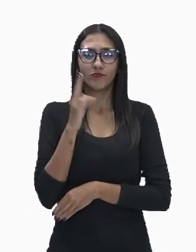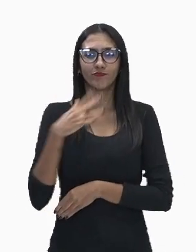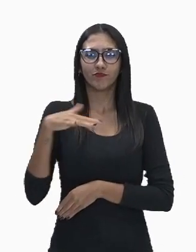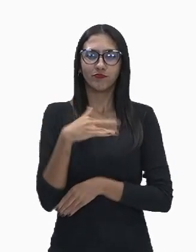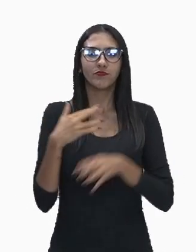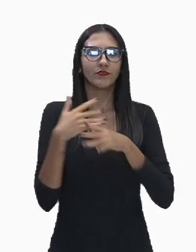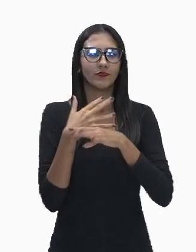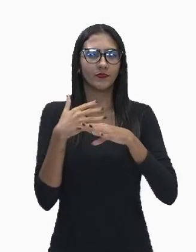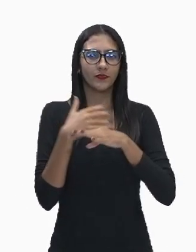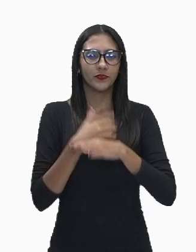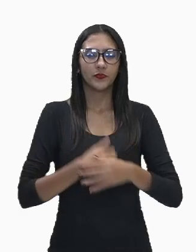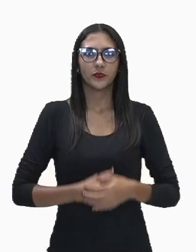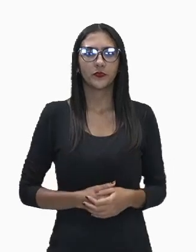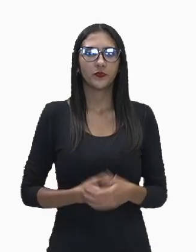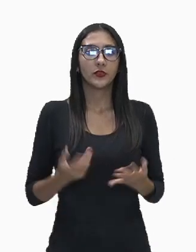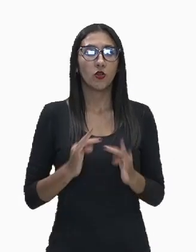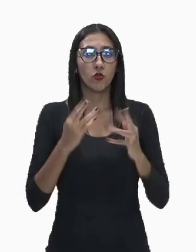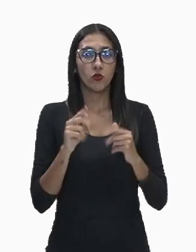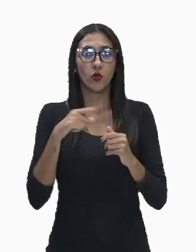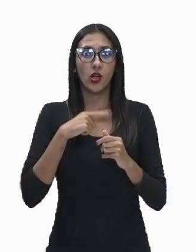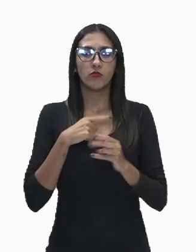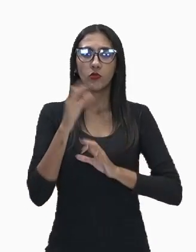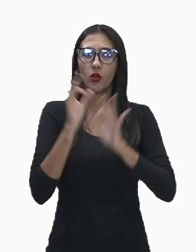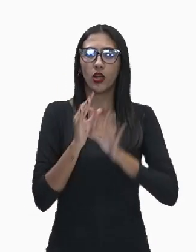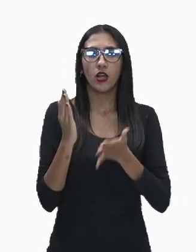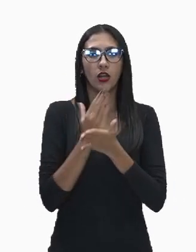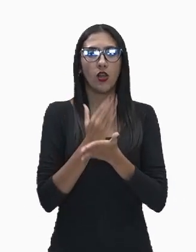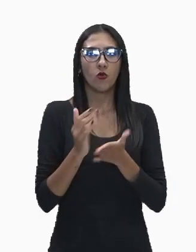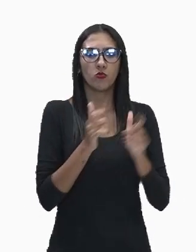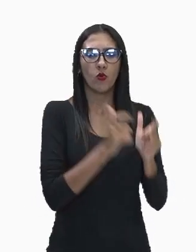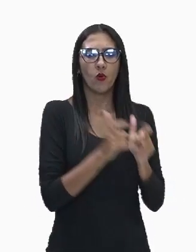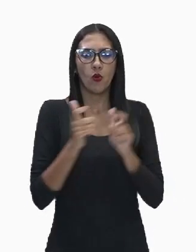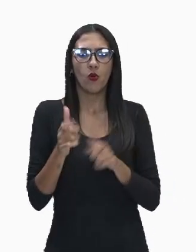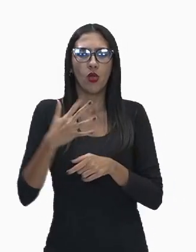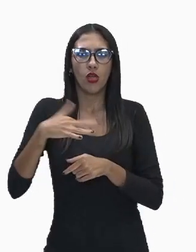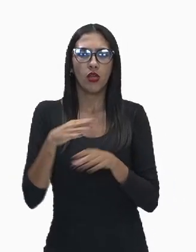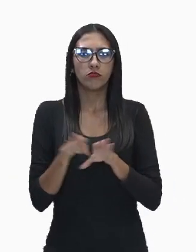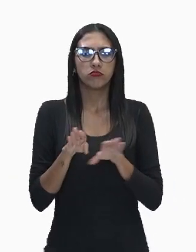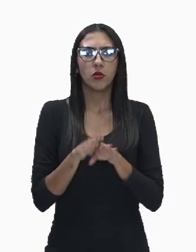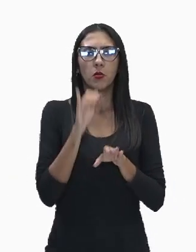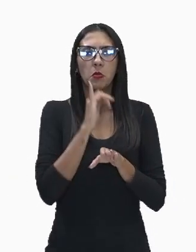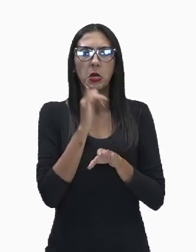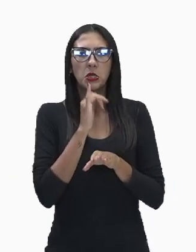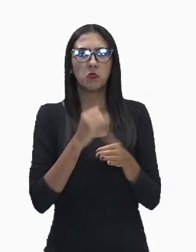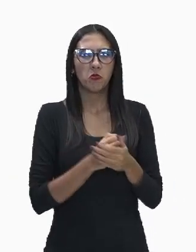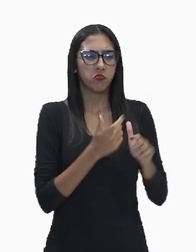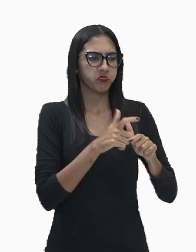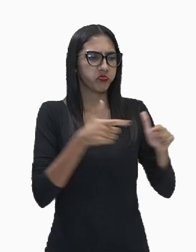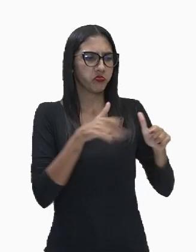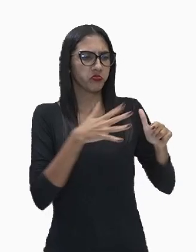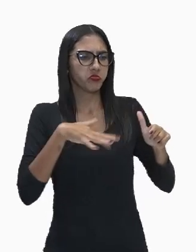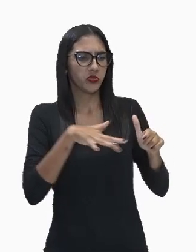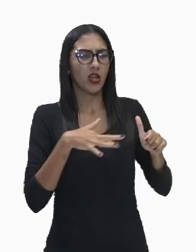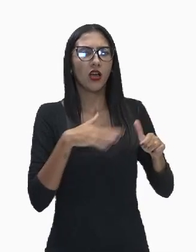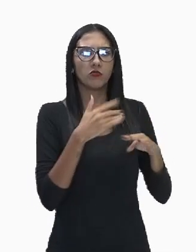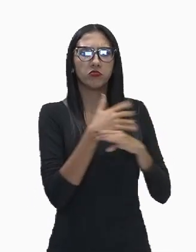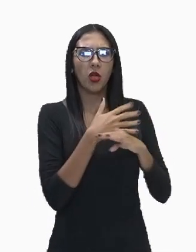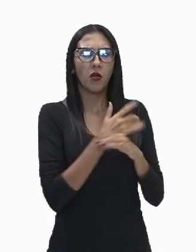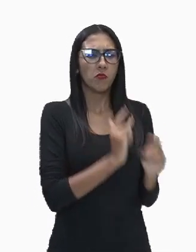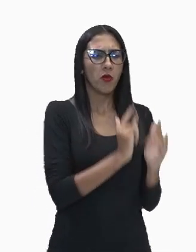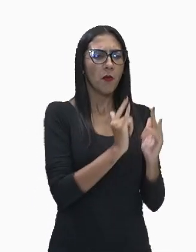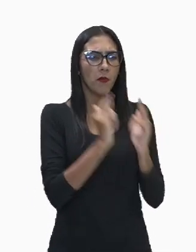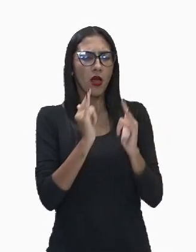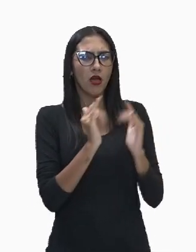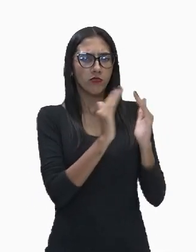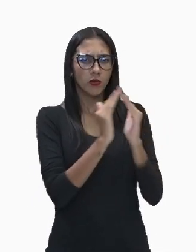toda essa transformação de alguns espaços em grandes aglomerados urbanos. Então, a urbanização intensifica a produção